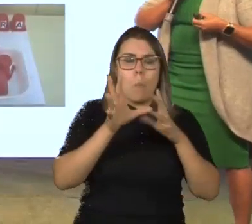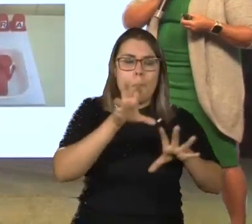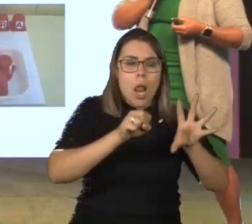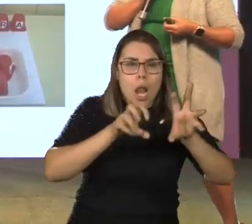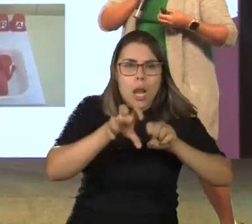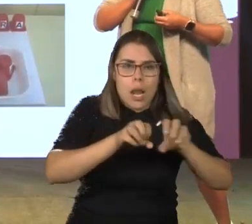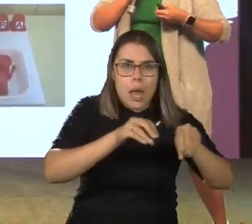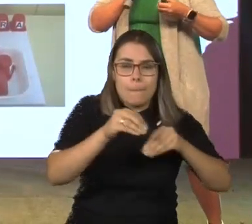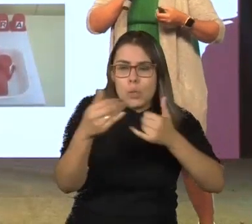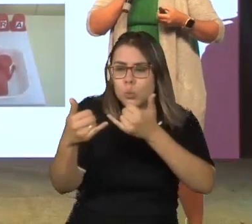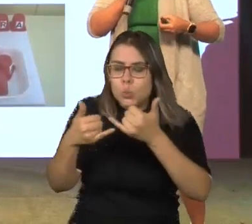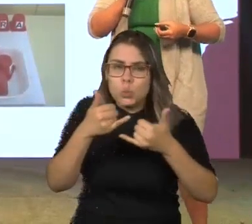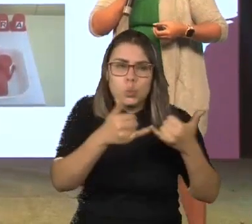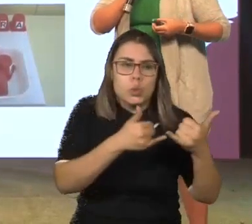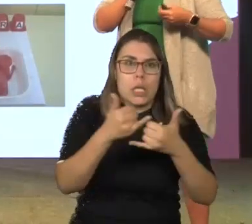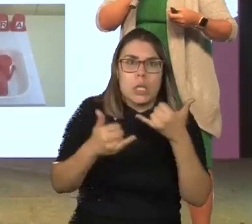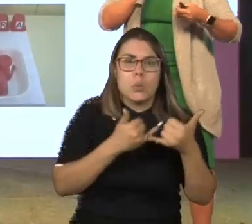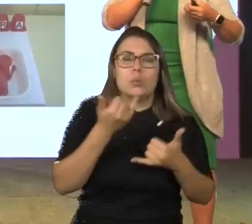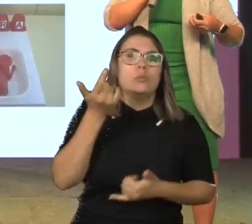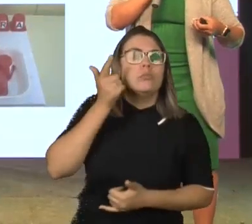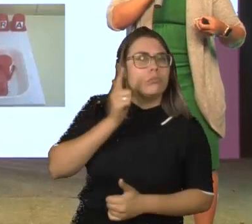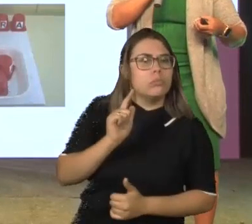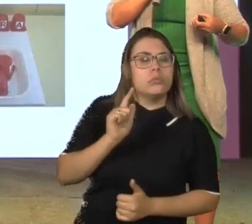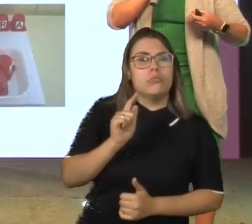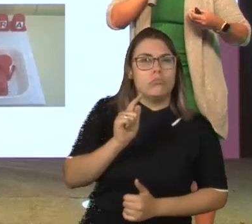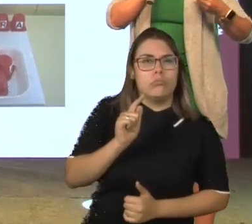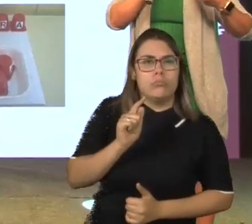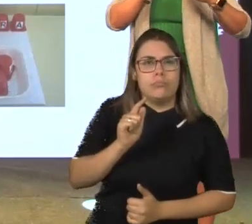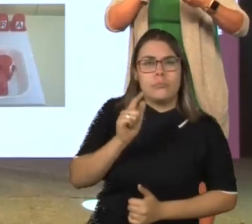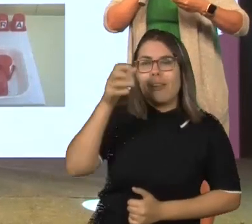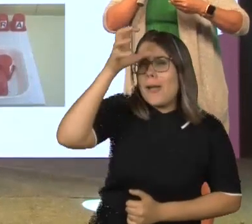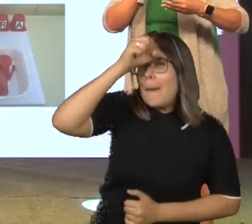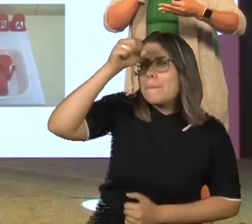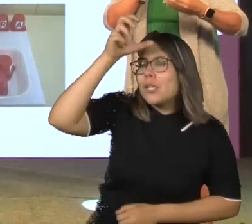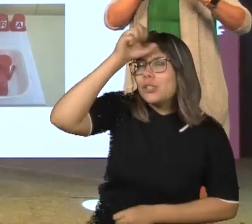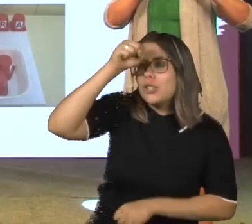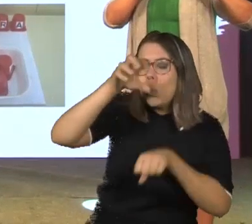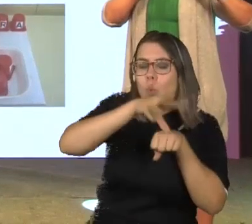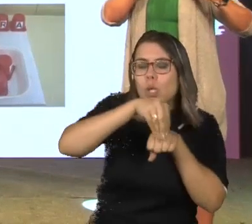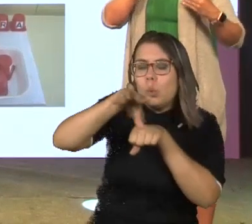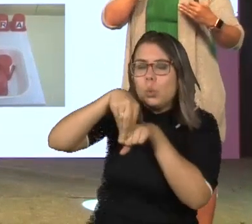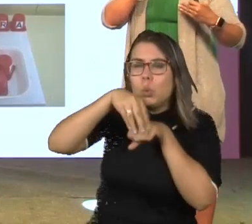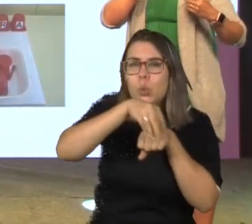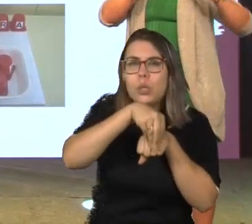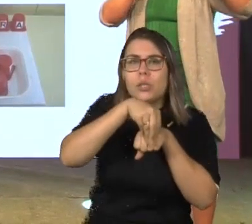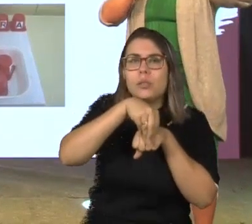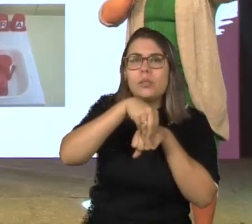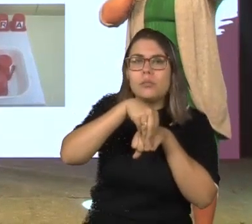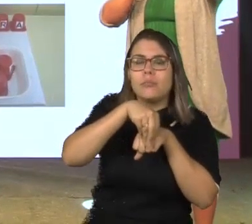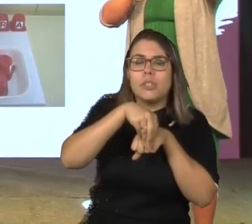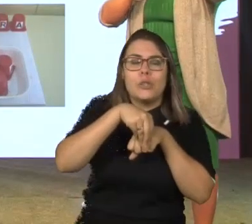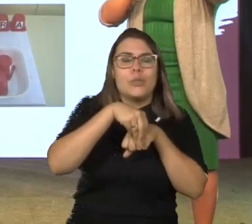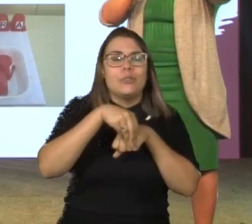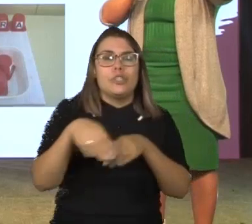táteis, materiais móveis, que levam a criança a esse entendimento e a esse antecedente do que